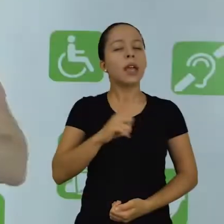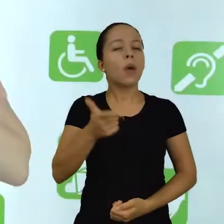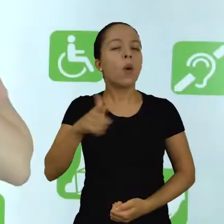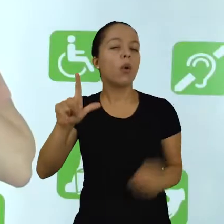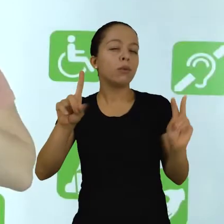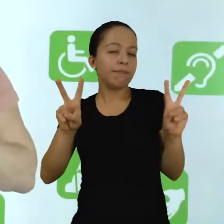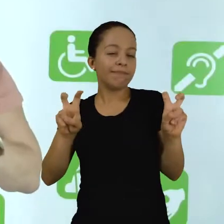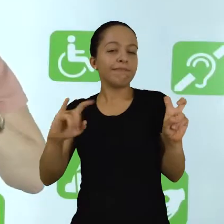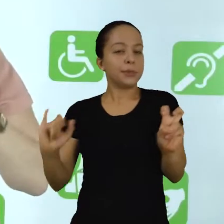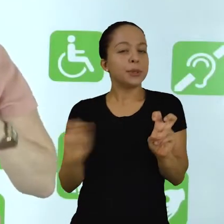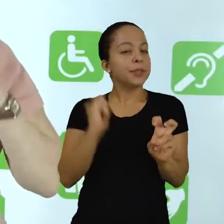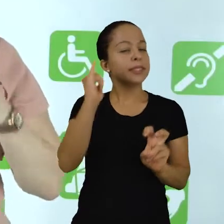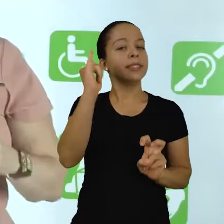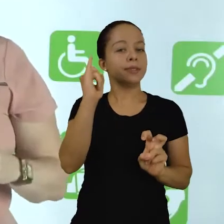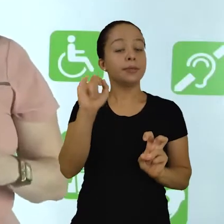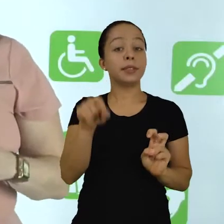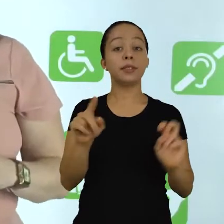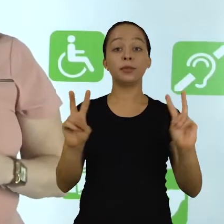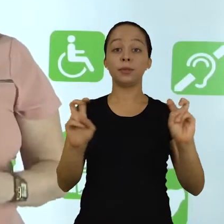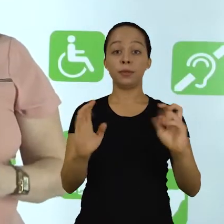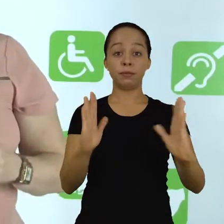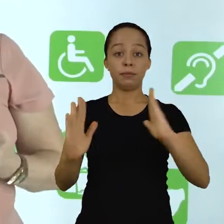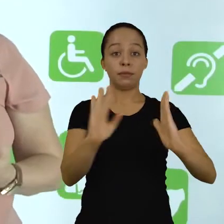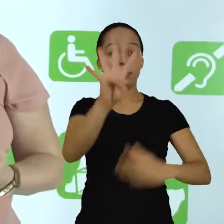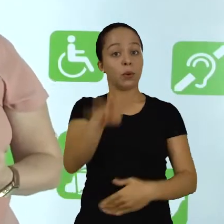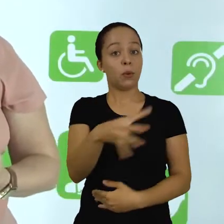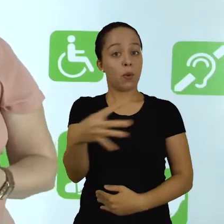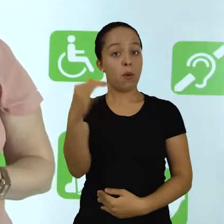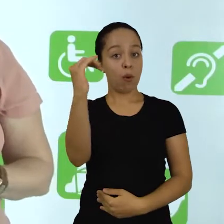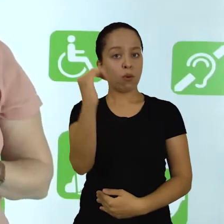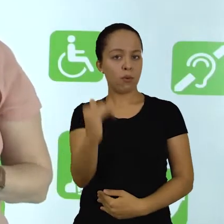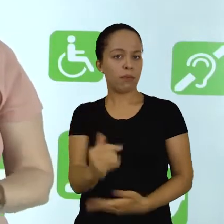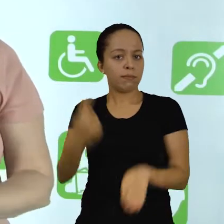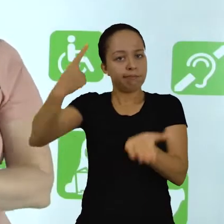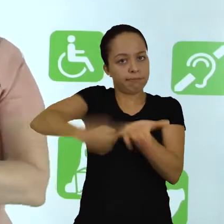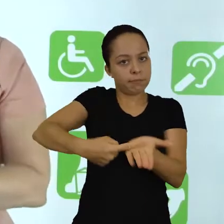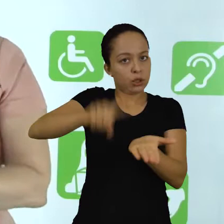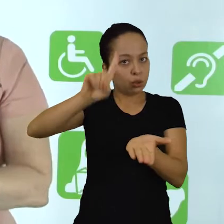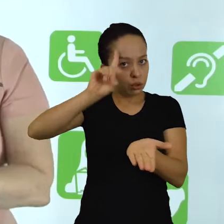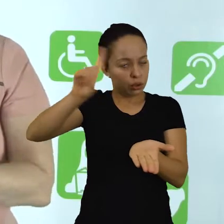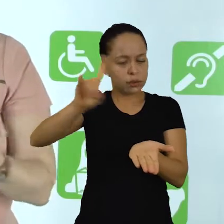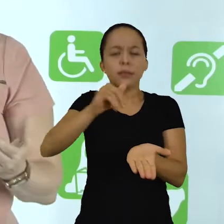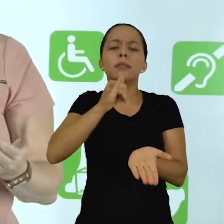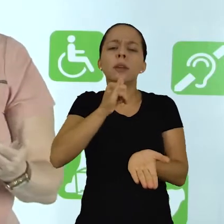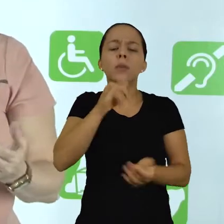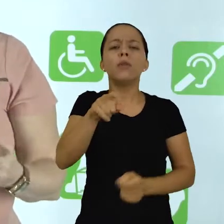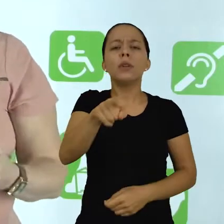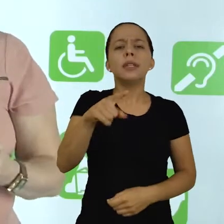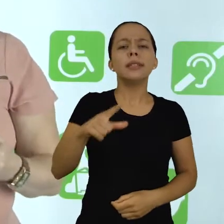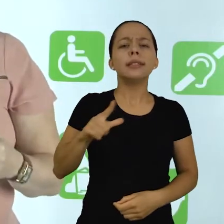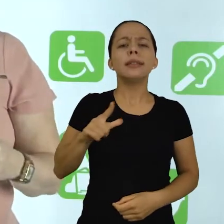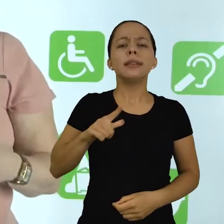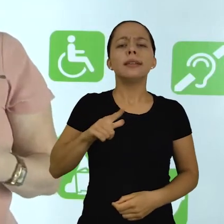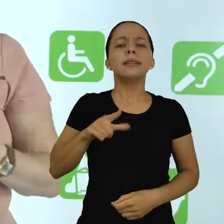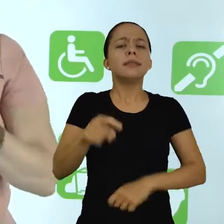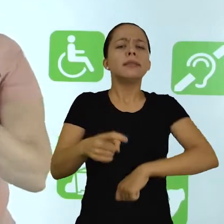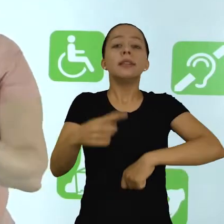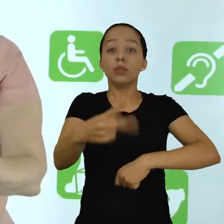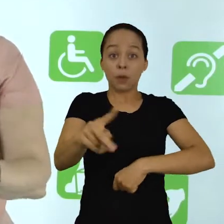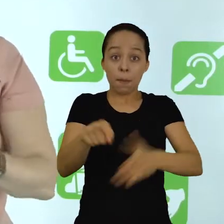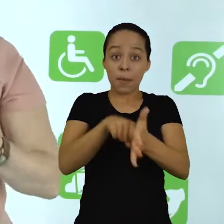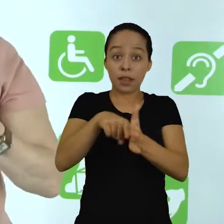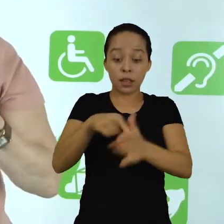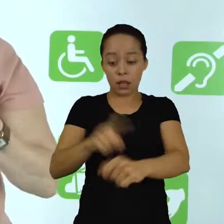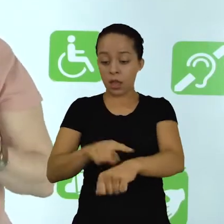Um outro tópico importante é em relação ao cronograma, ou seja, quanto tempo você